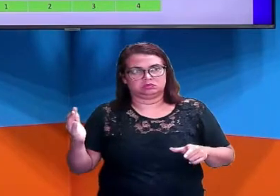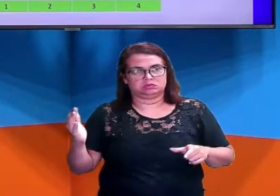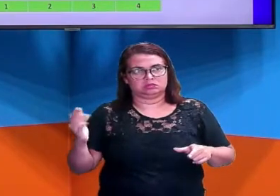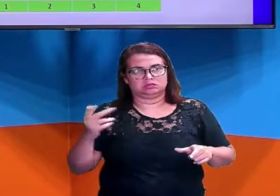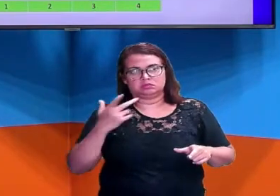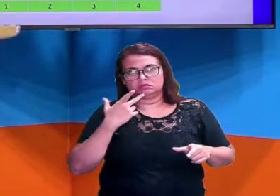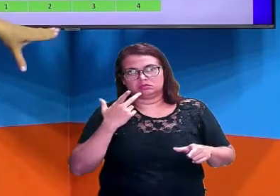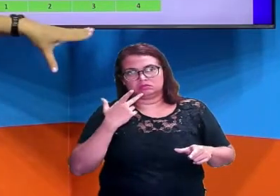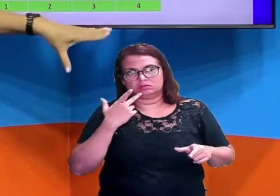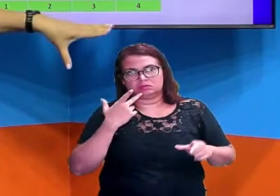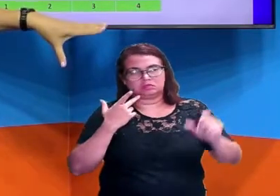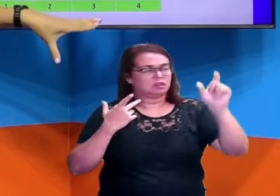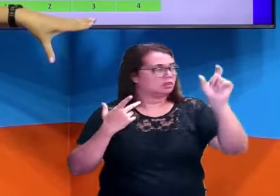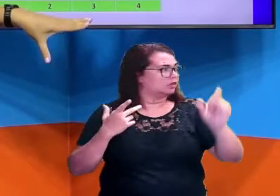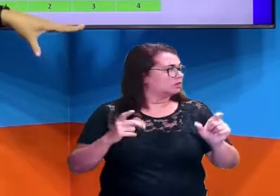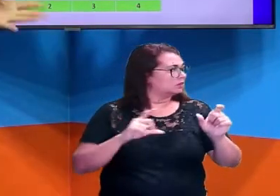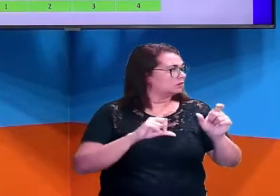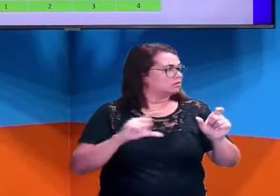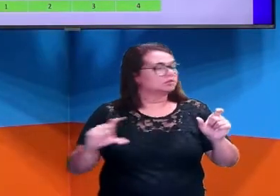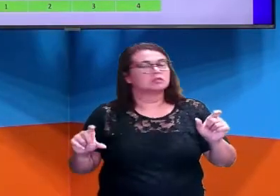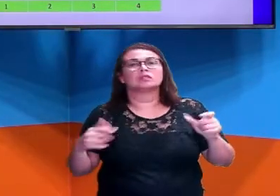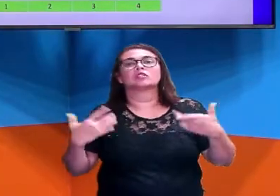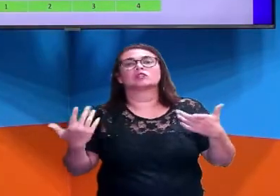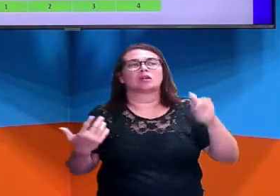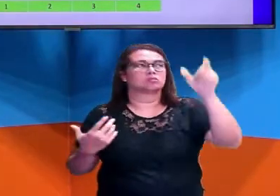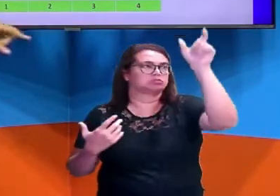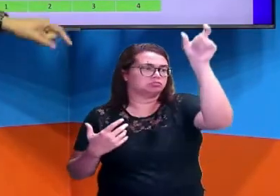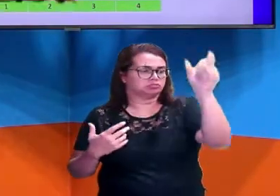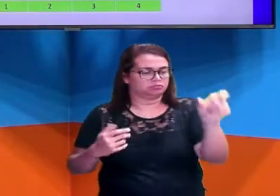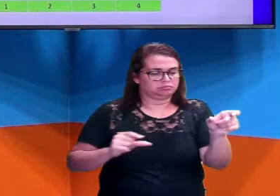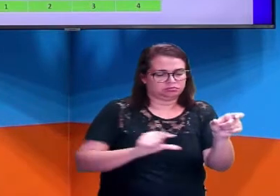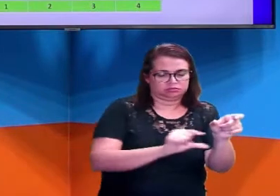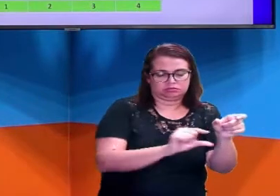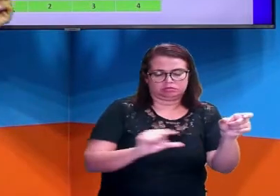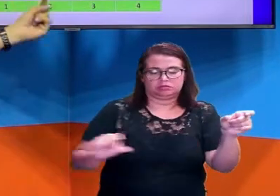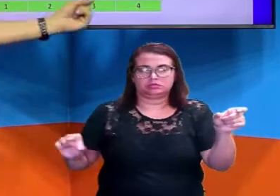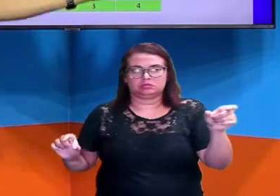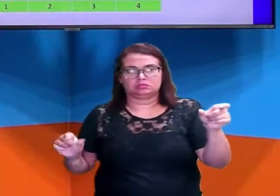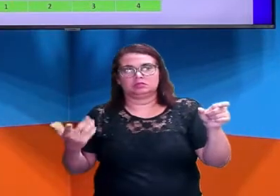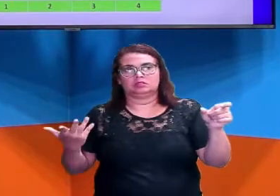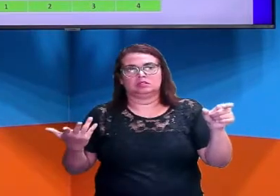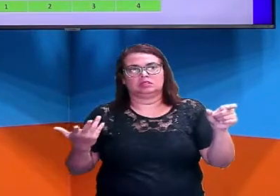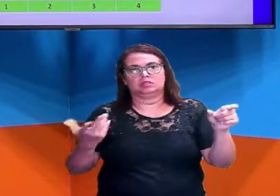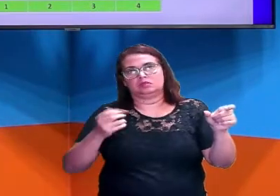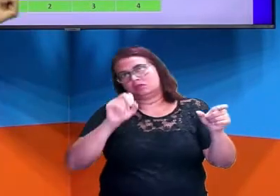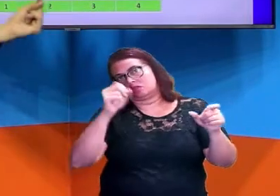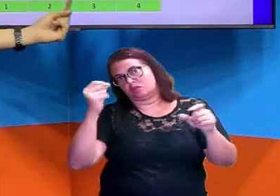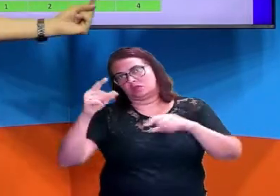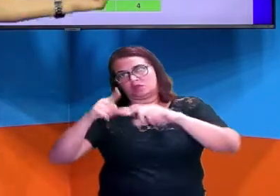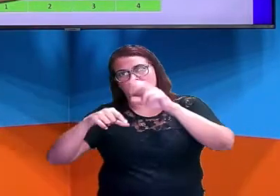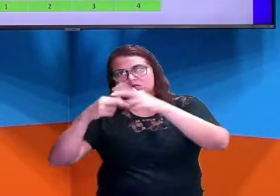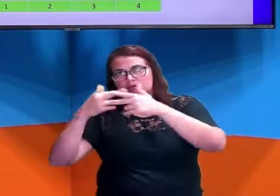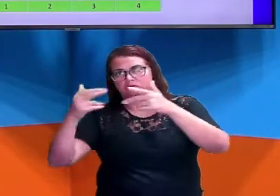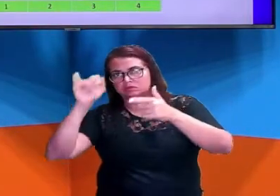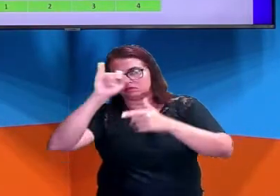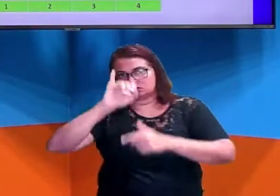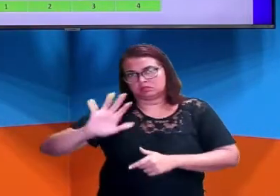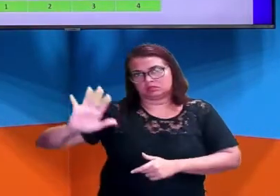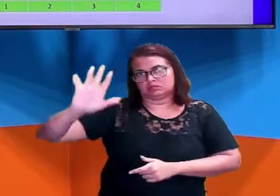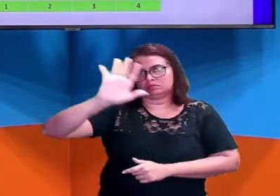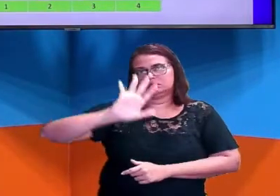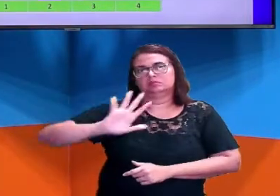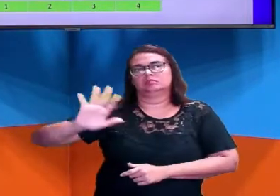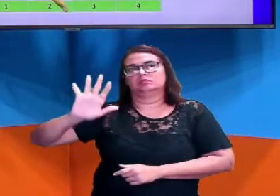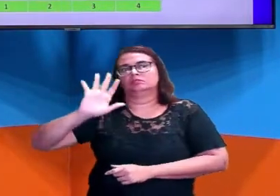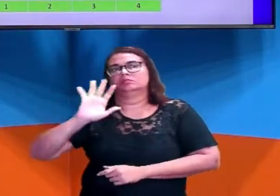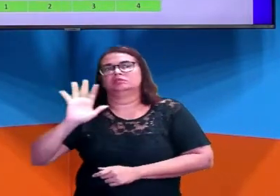fala desta informação lateral. Ou se ele fala de algum objeto, de alguma figura dessa que está